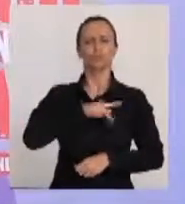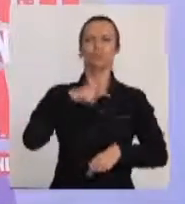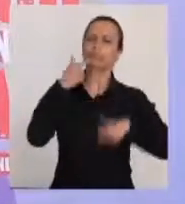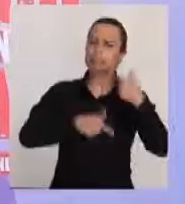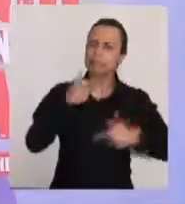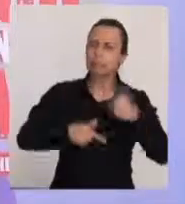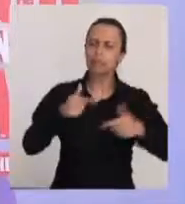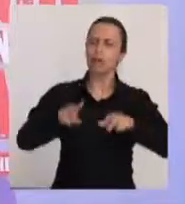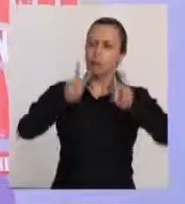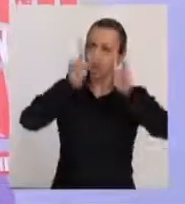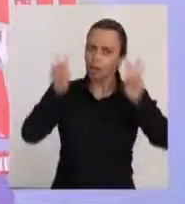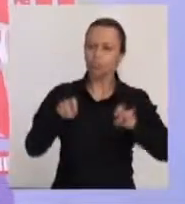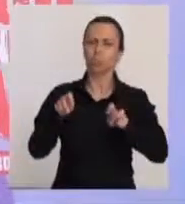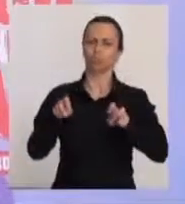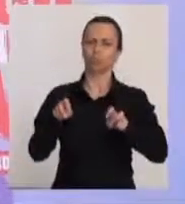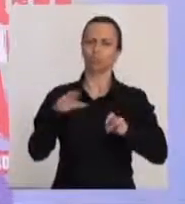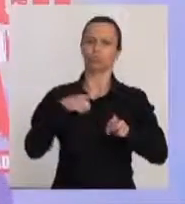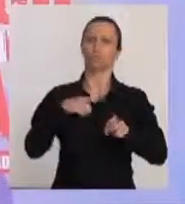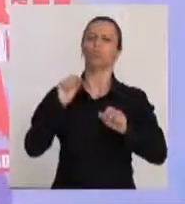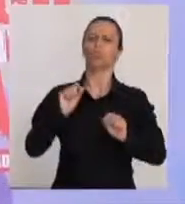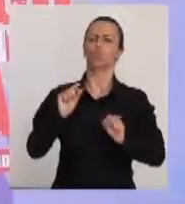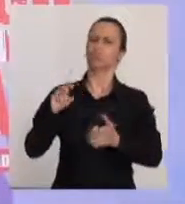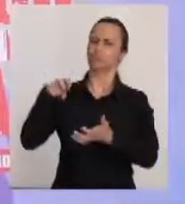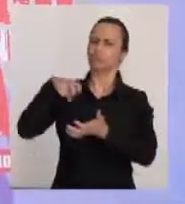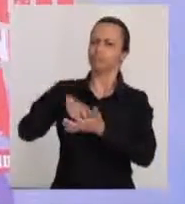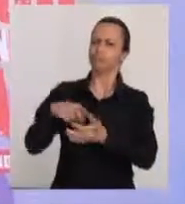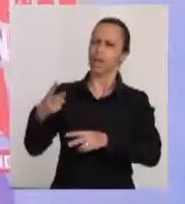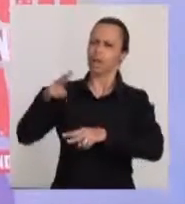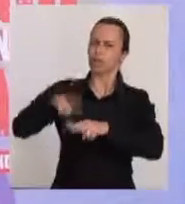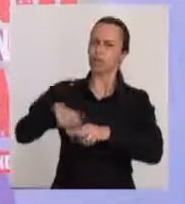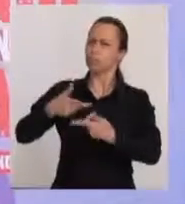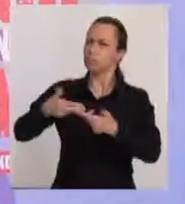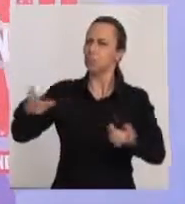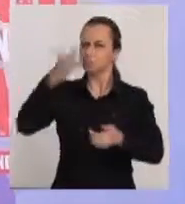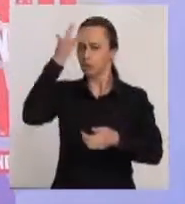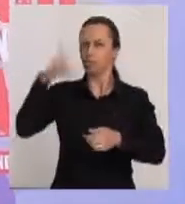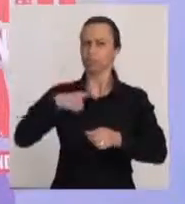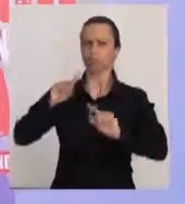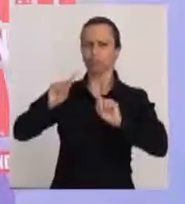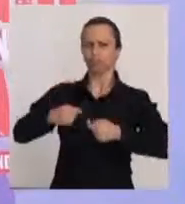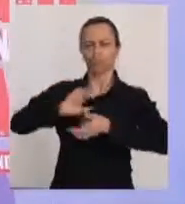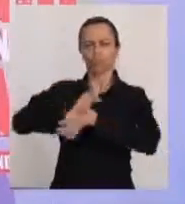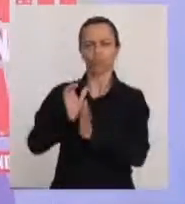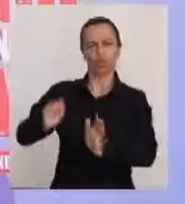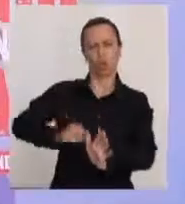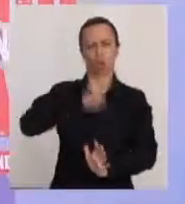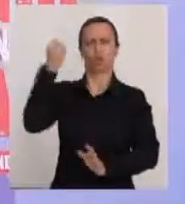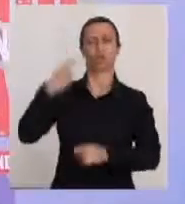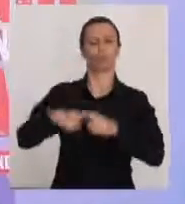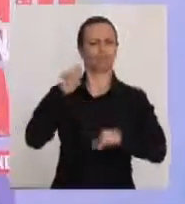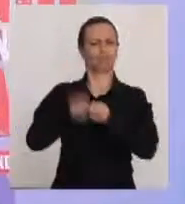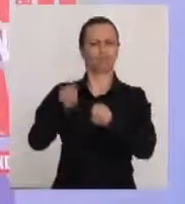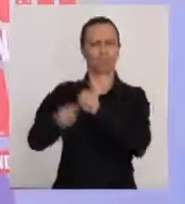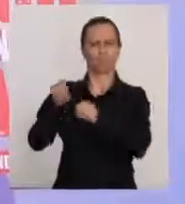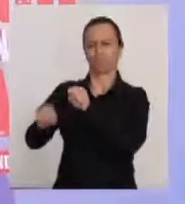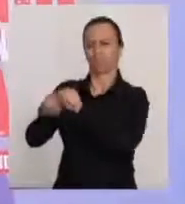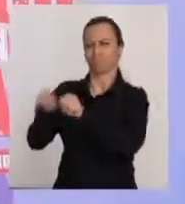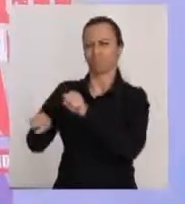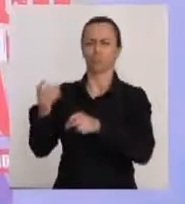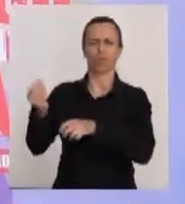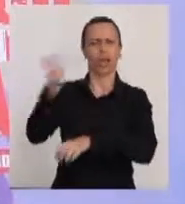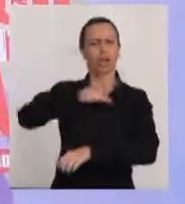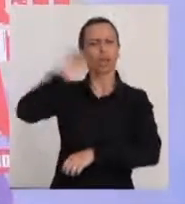pudesse trabalhar em cima da questão da criminalização da homofobia. Nós vivemos num país em que é campeão de